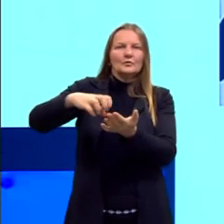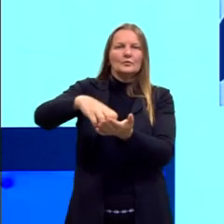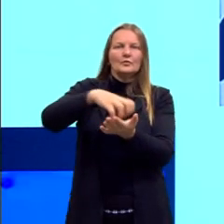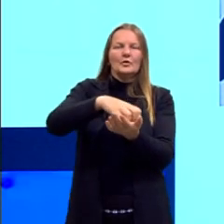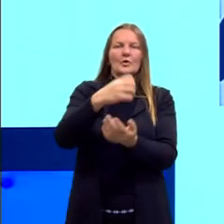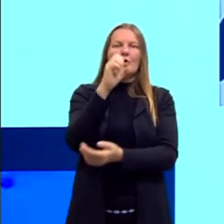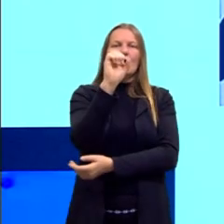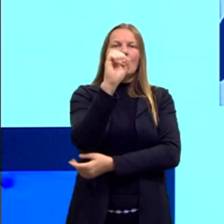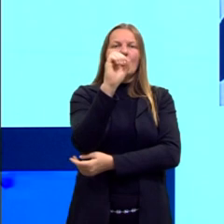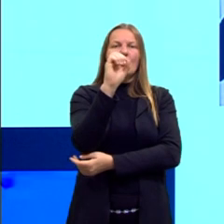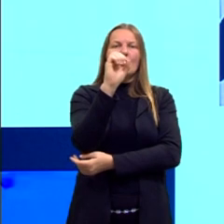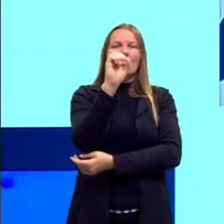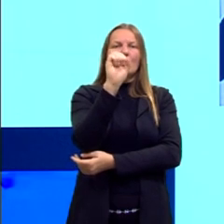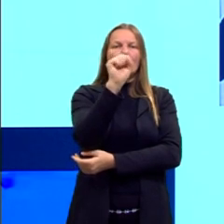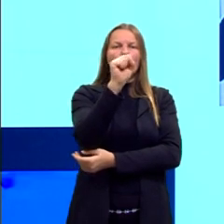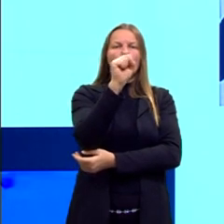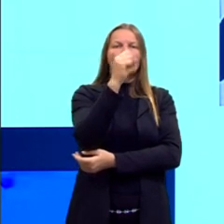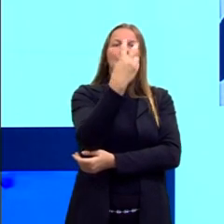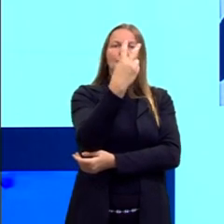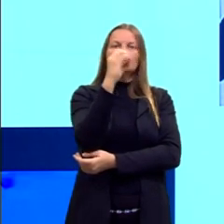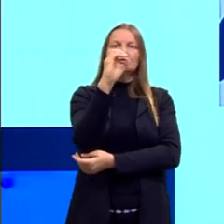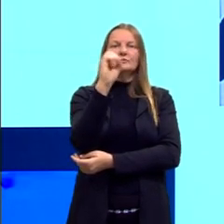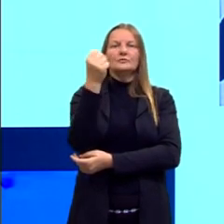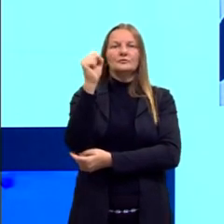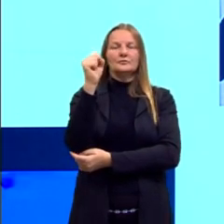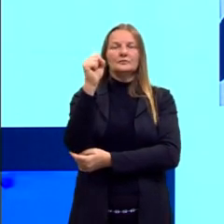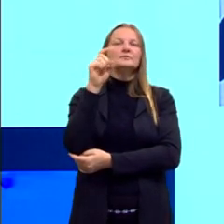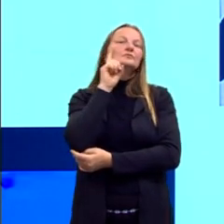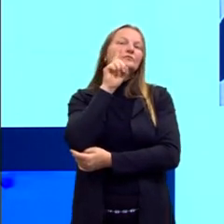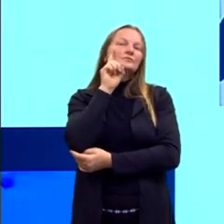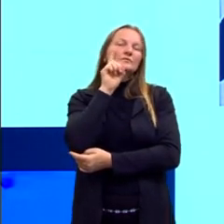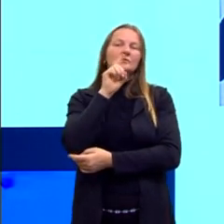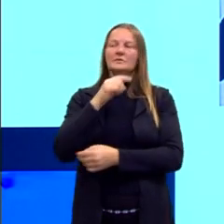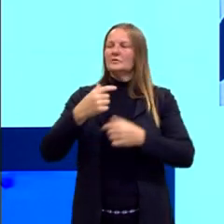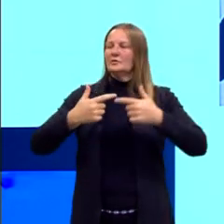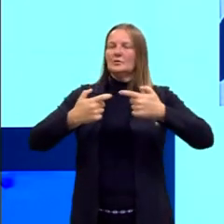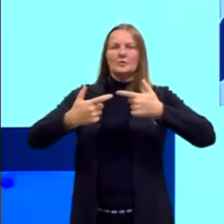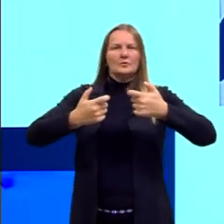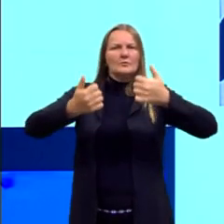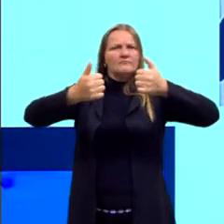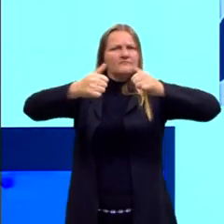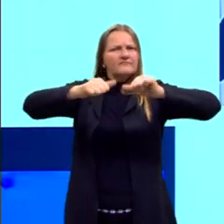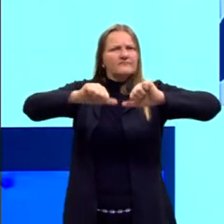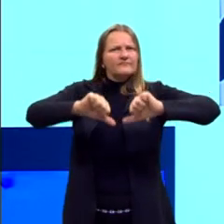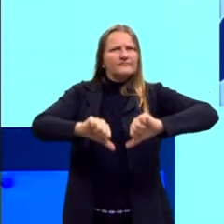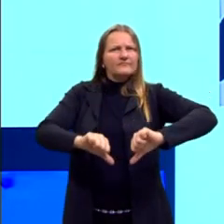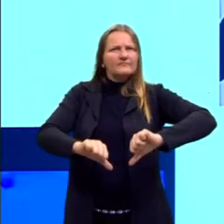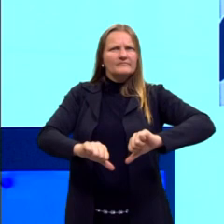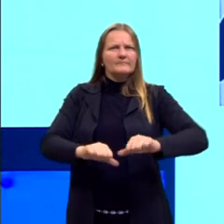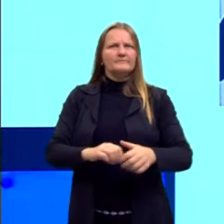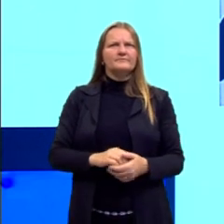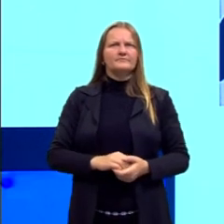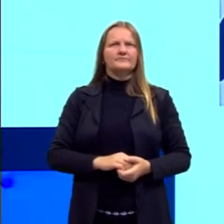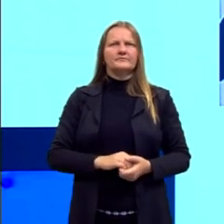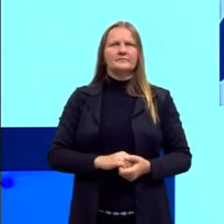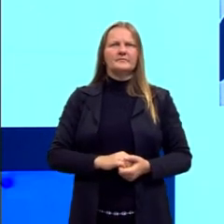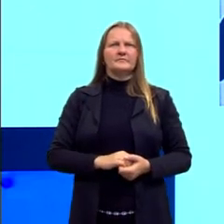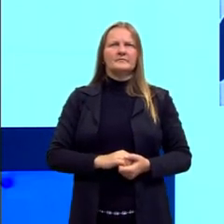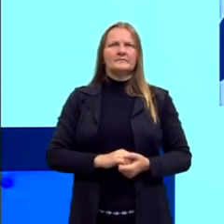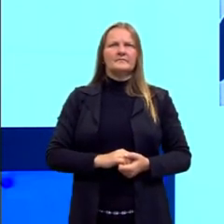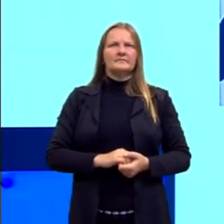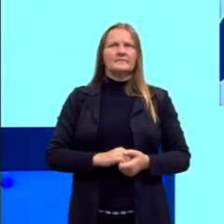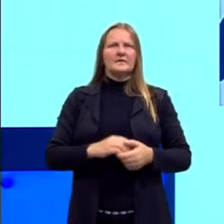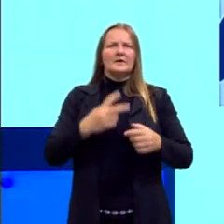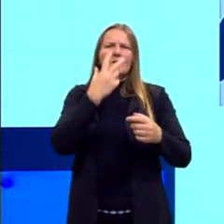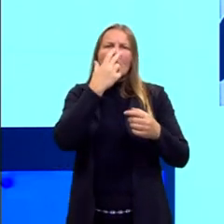nos Estados Unidos, em função da crise dos Estados Unidos, 2008. E esse touro seria um touro indomável, né? E essas